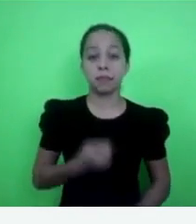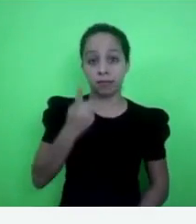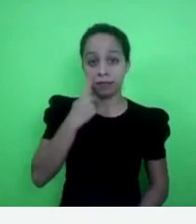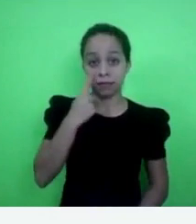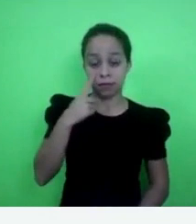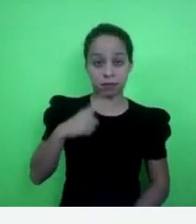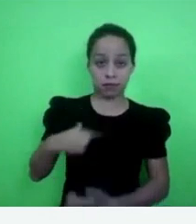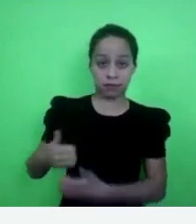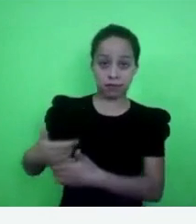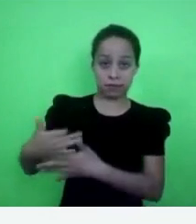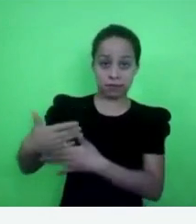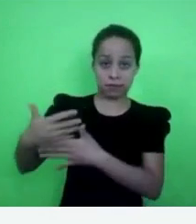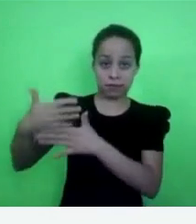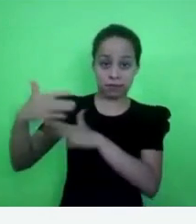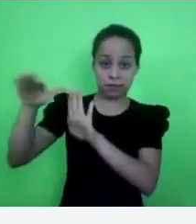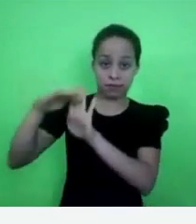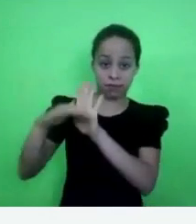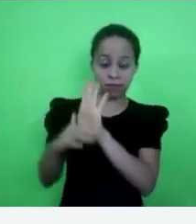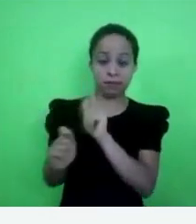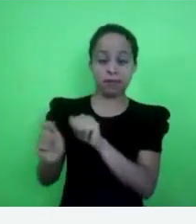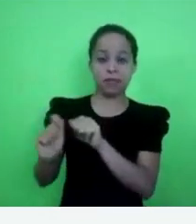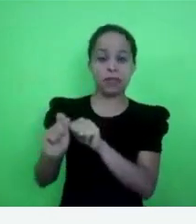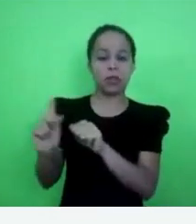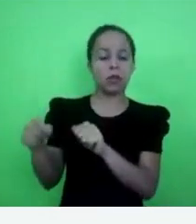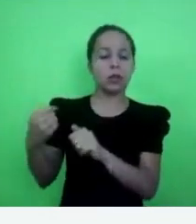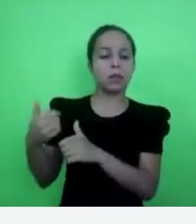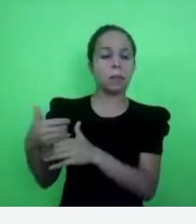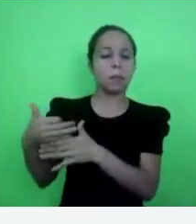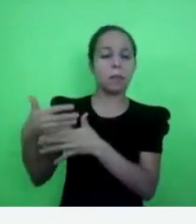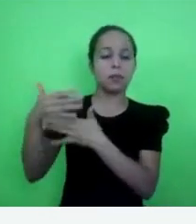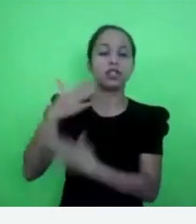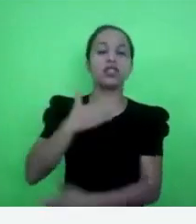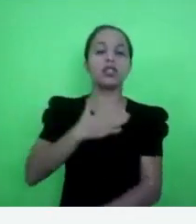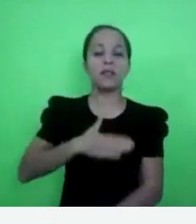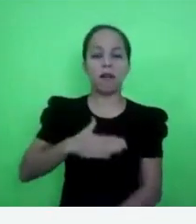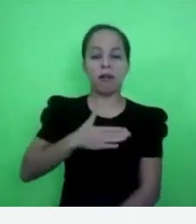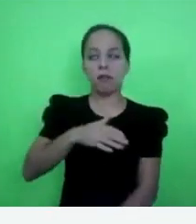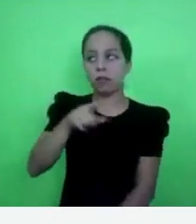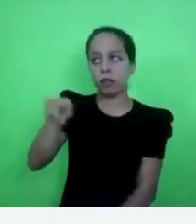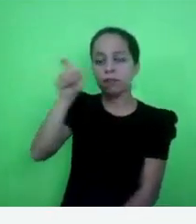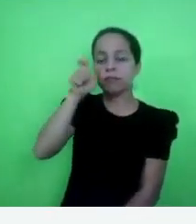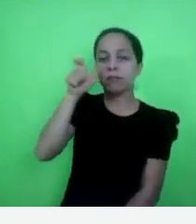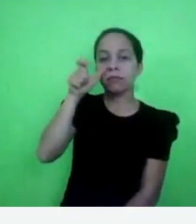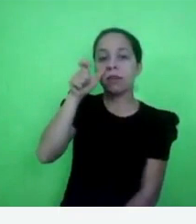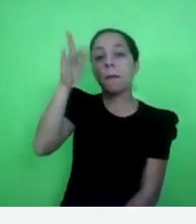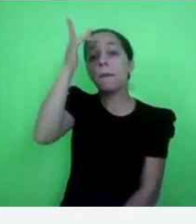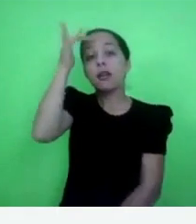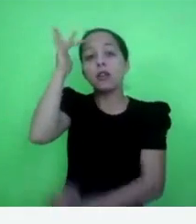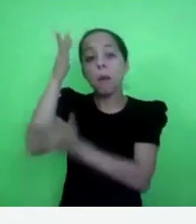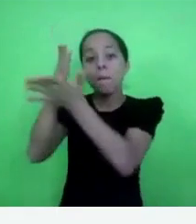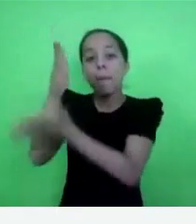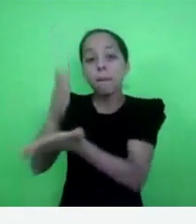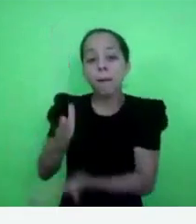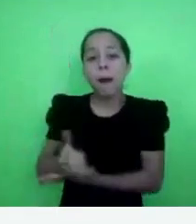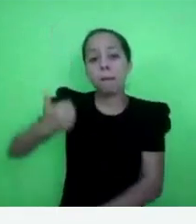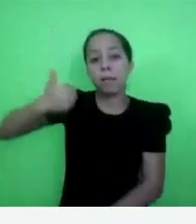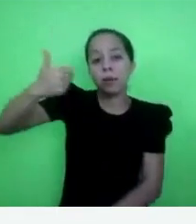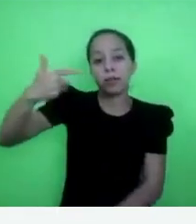A lista aqui foi gerada. Vamos passar aqui bem devagar os primeiros 40 classificados.